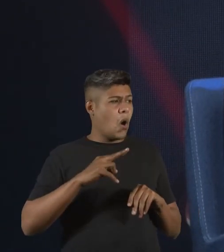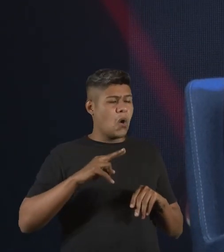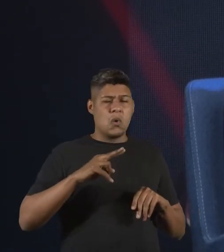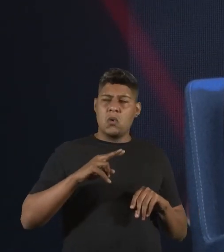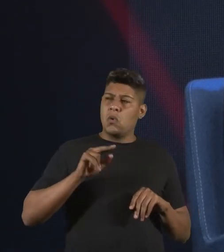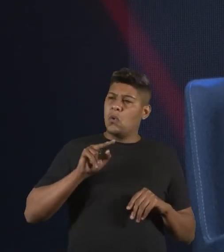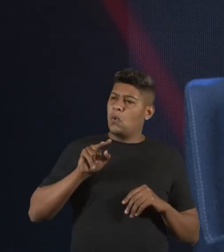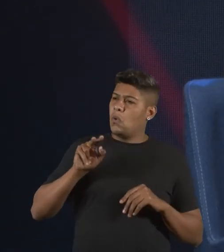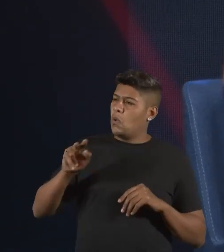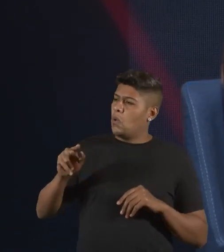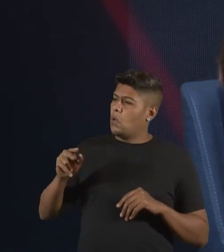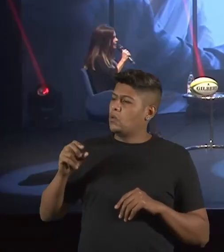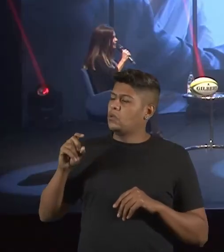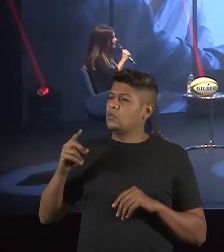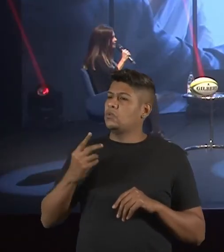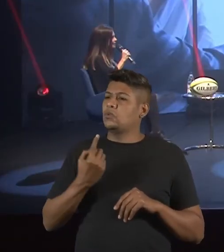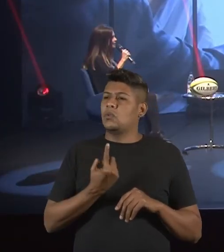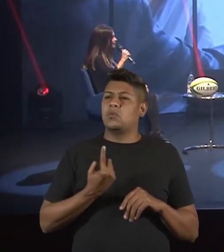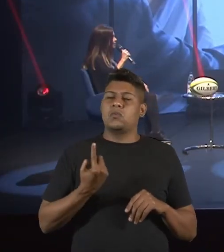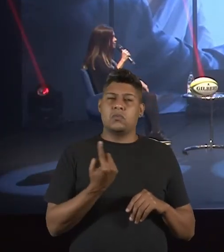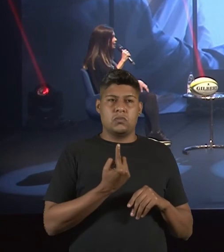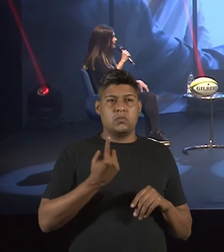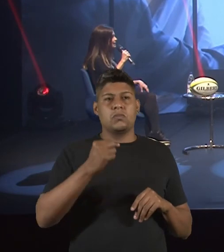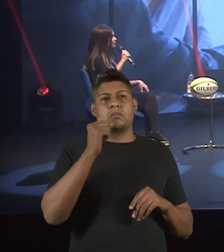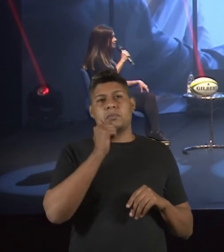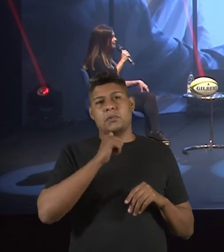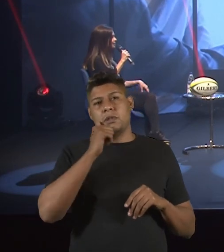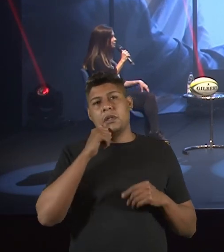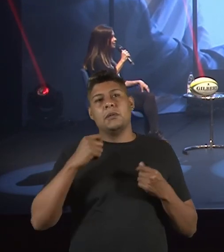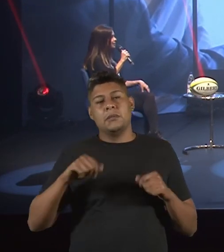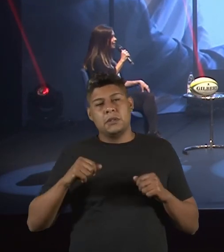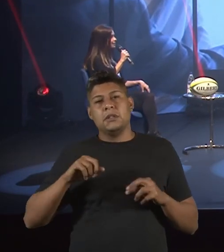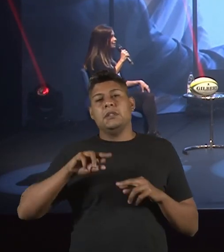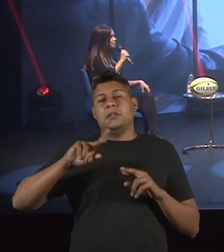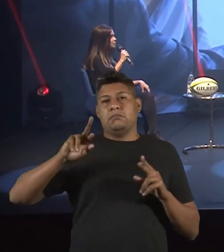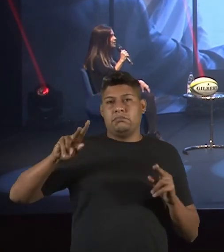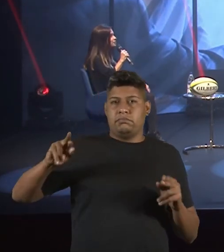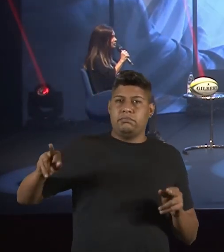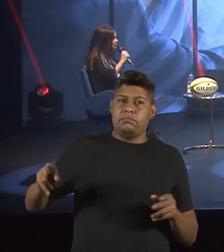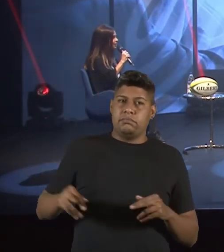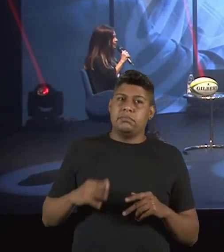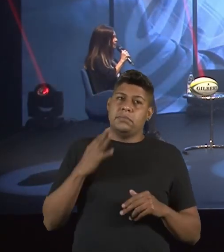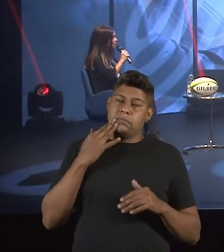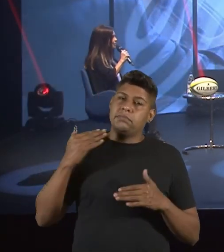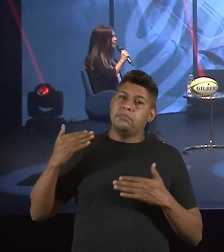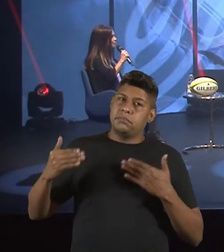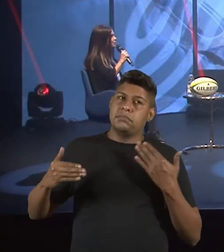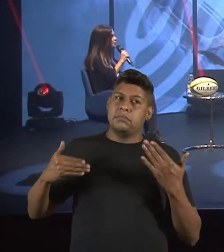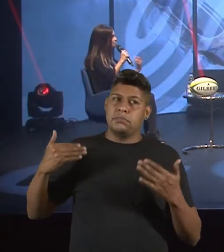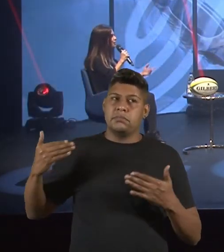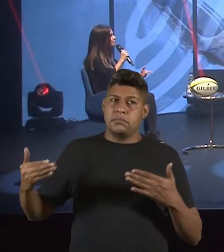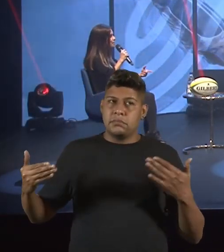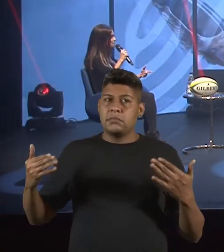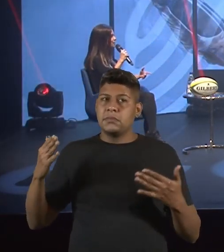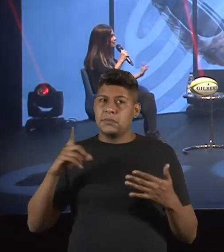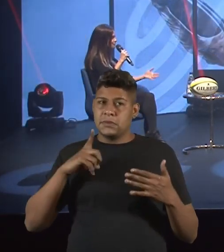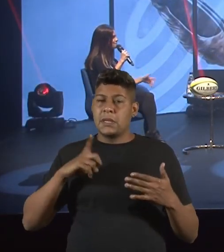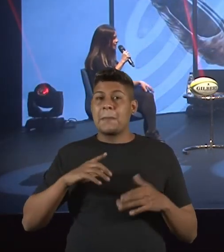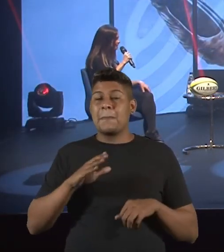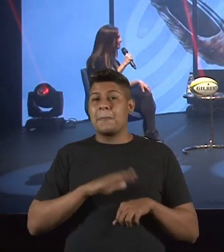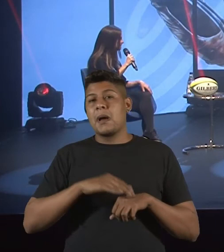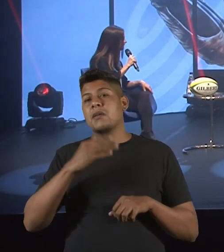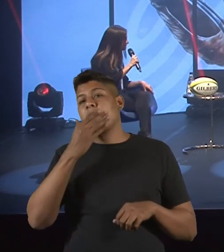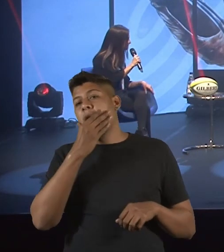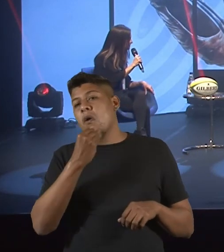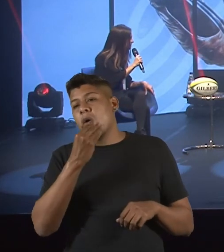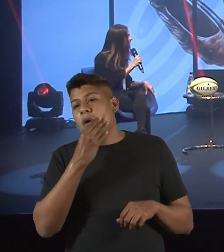a única mulher na sala. Mas a gente tem que lidar com as adversidades e, à medida que a gente senta na mesa, a gente inspira mais meninas e